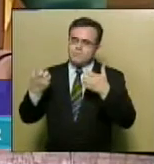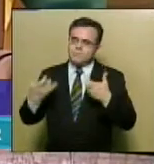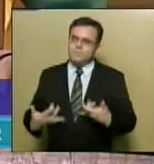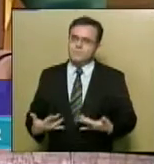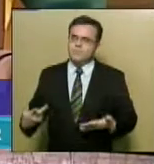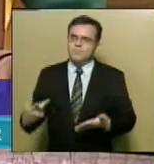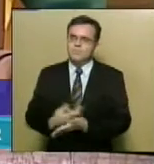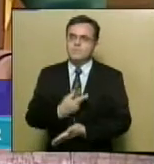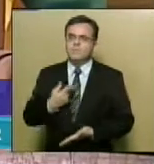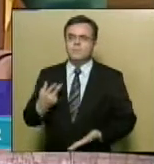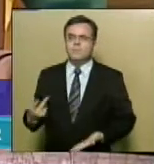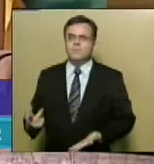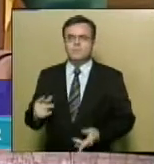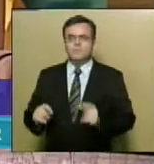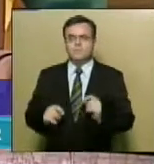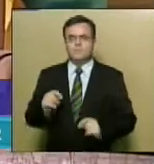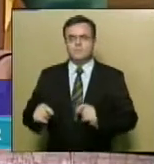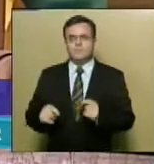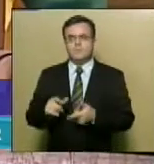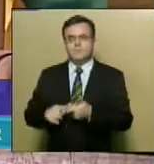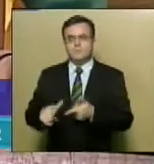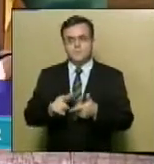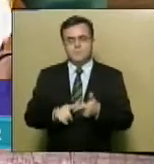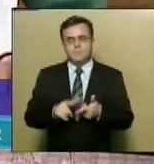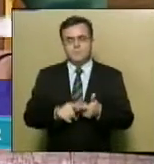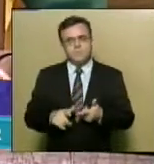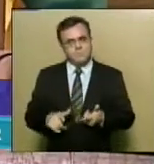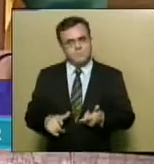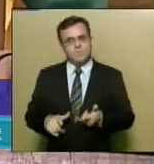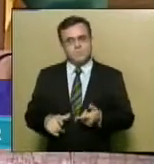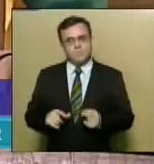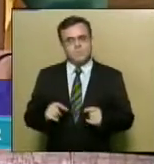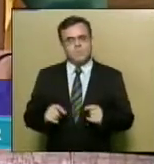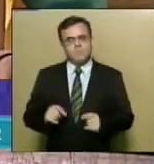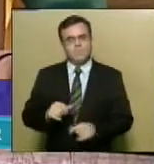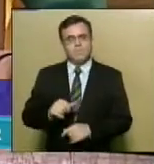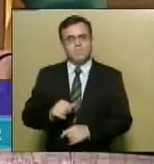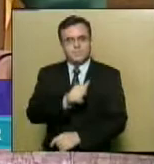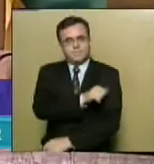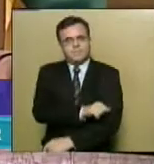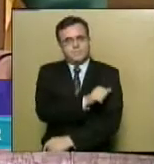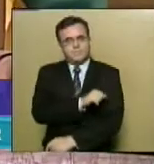reforma previdenciária para os profissionais da enfermagem.